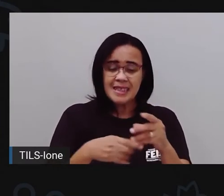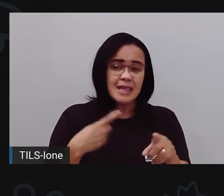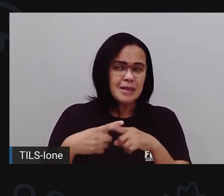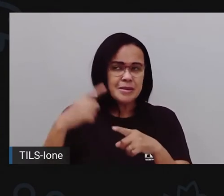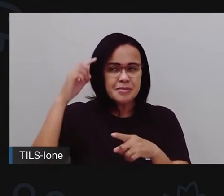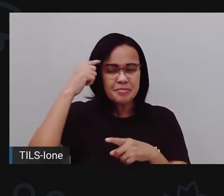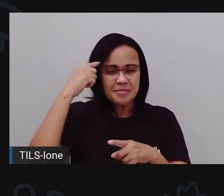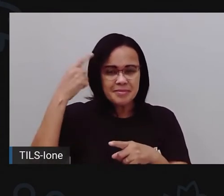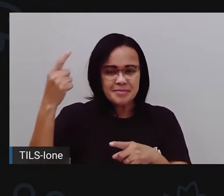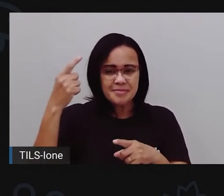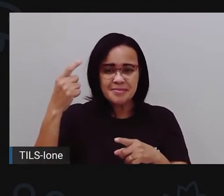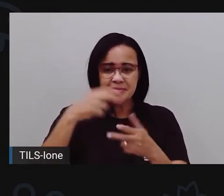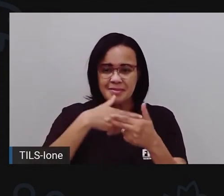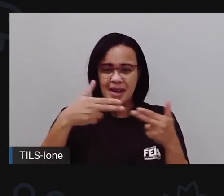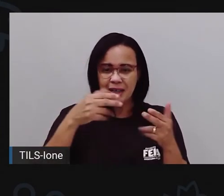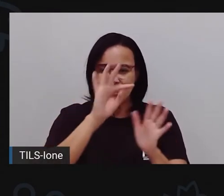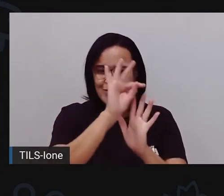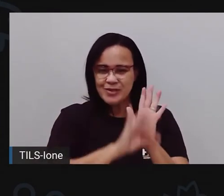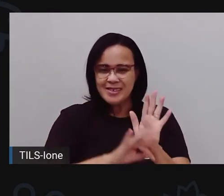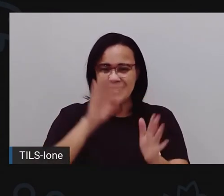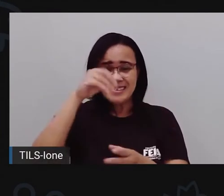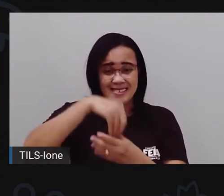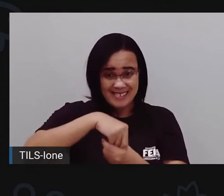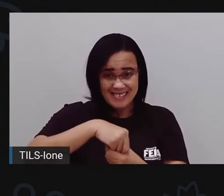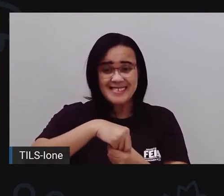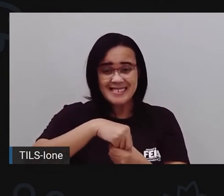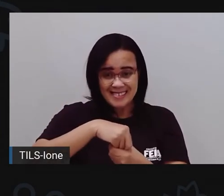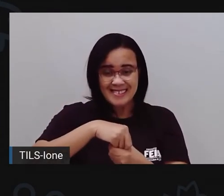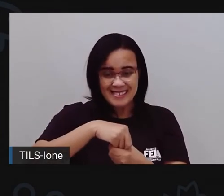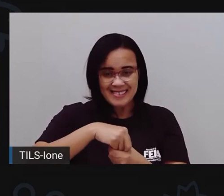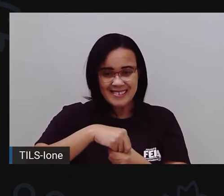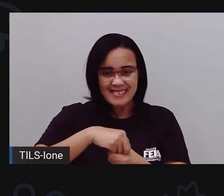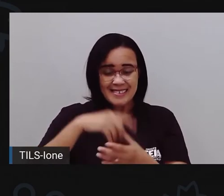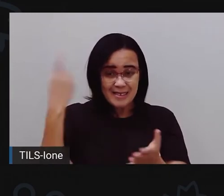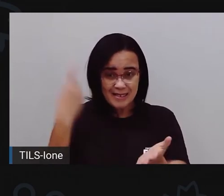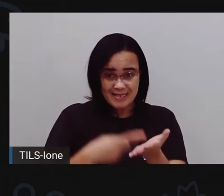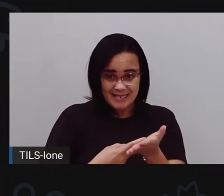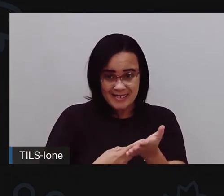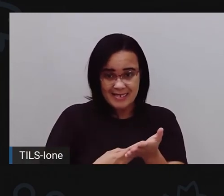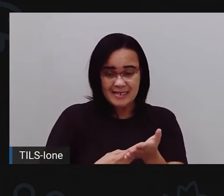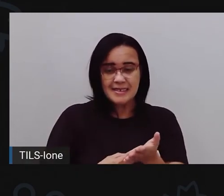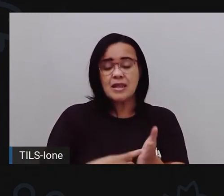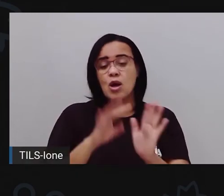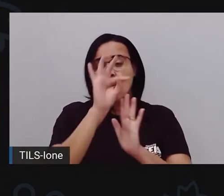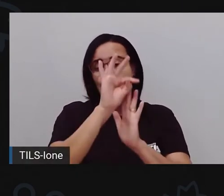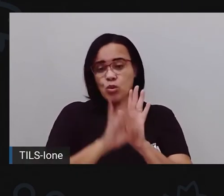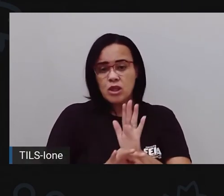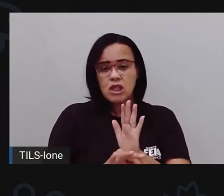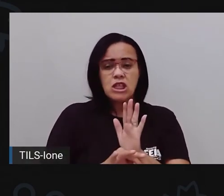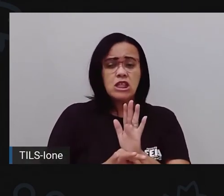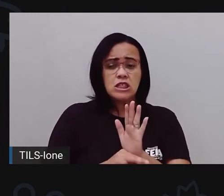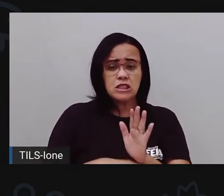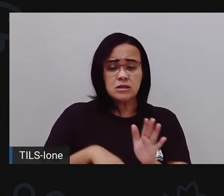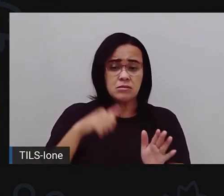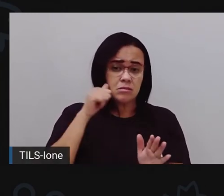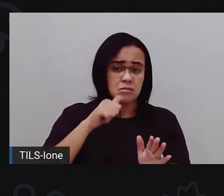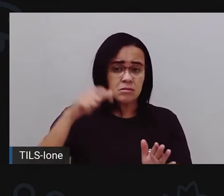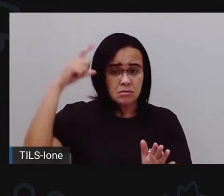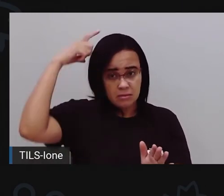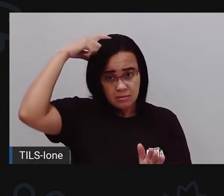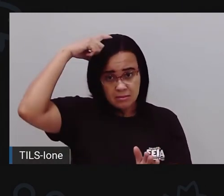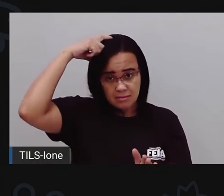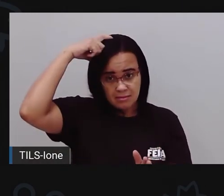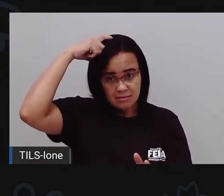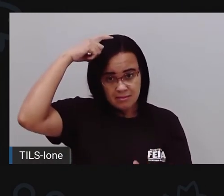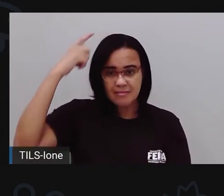no texto. Combinado? Então, a Pró colocou aqui, ó... O texto da princesa Maribel.